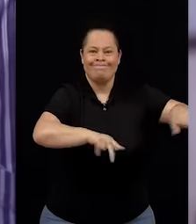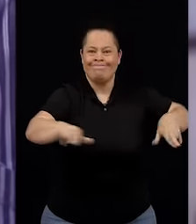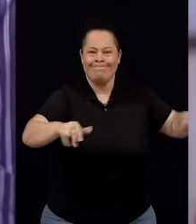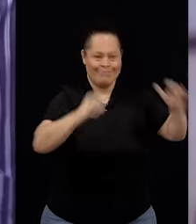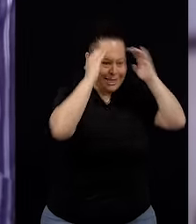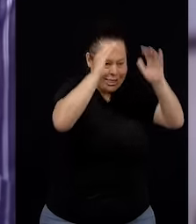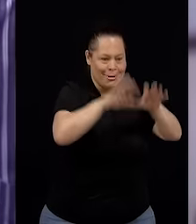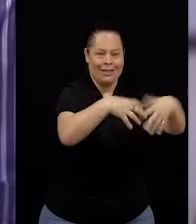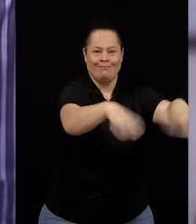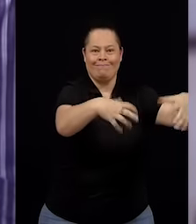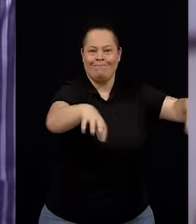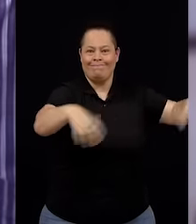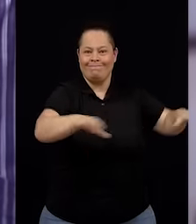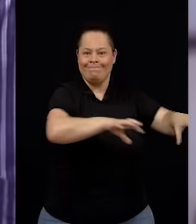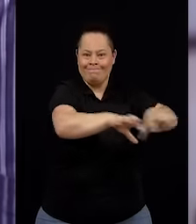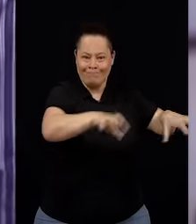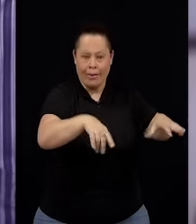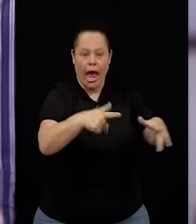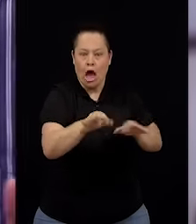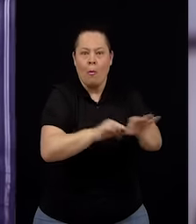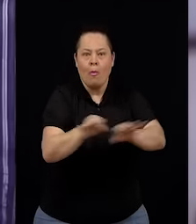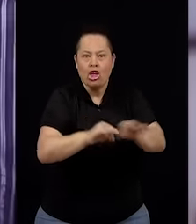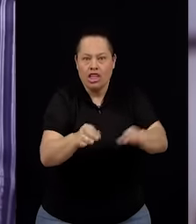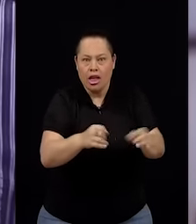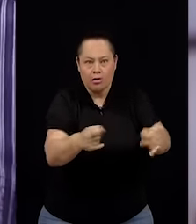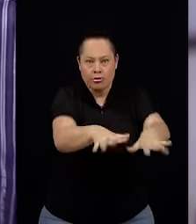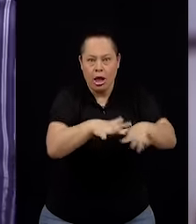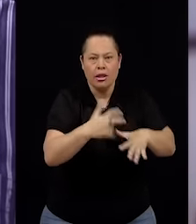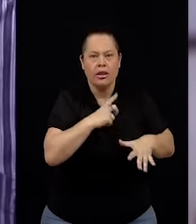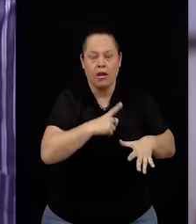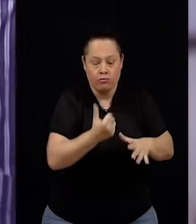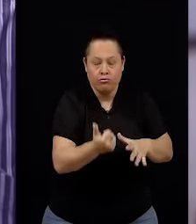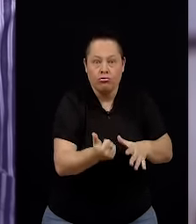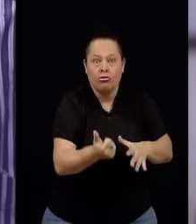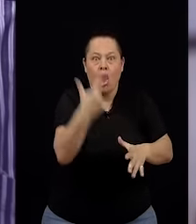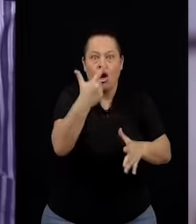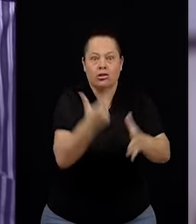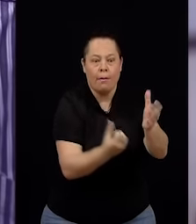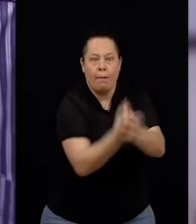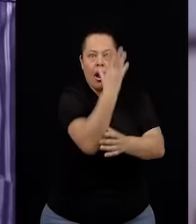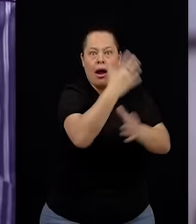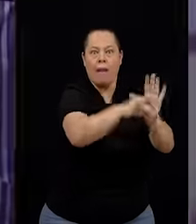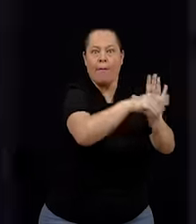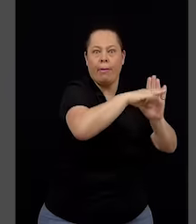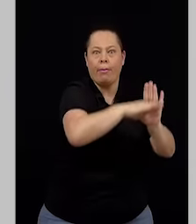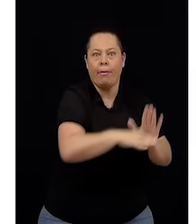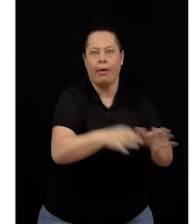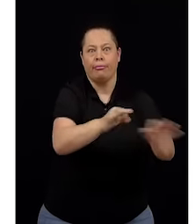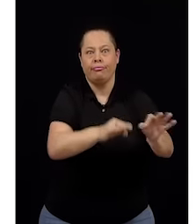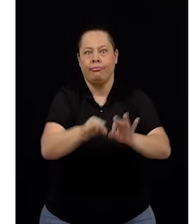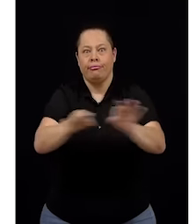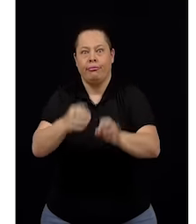no projeto de evangelização que dela saiu, houve 12 programas de evangelização.